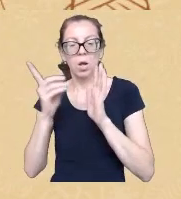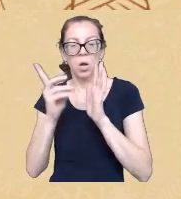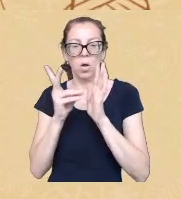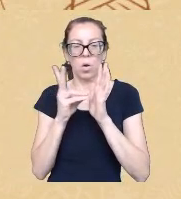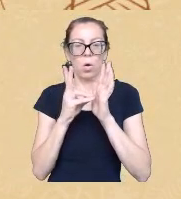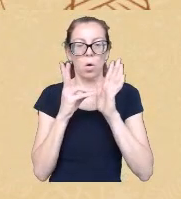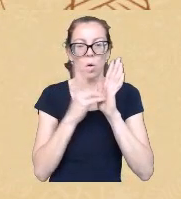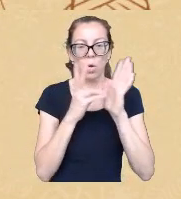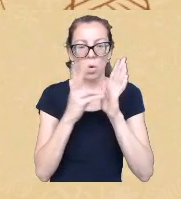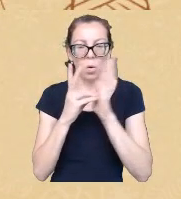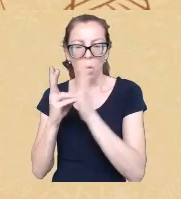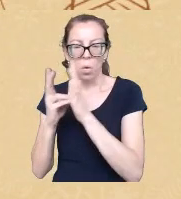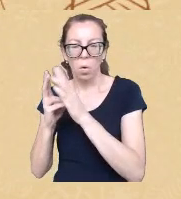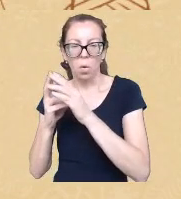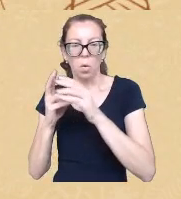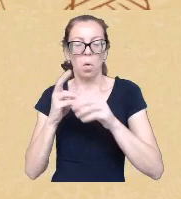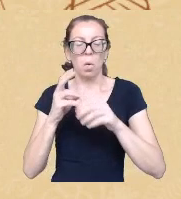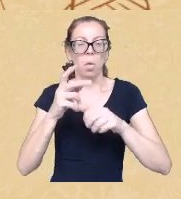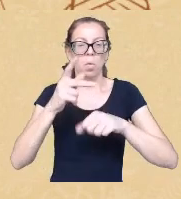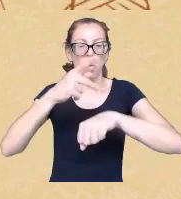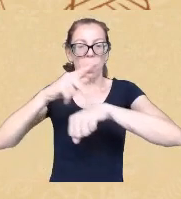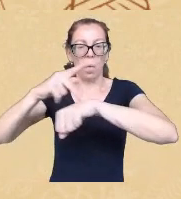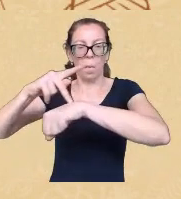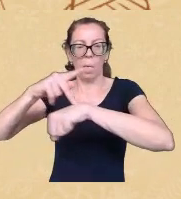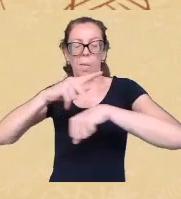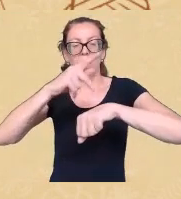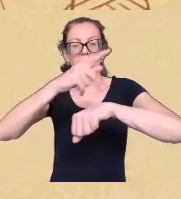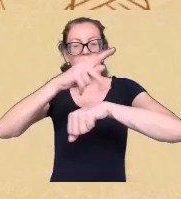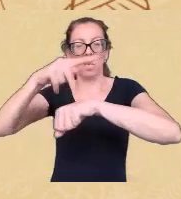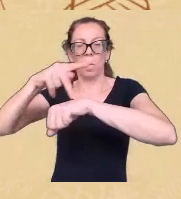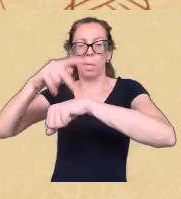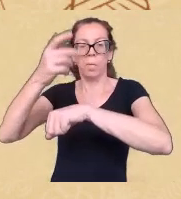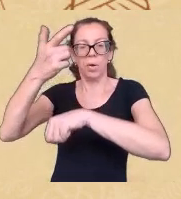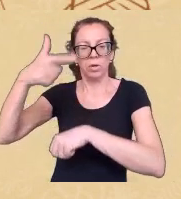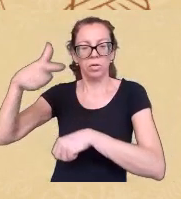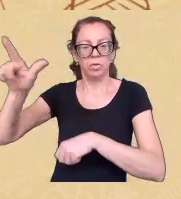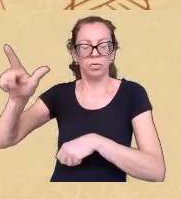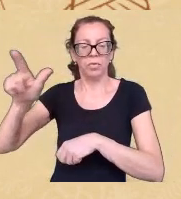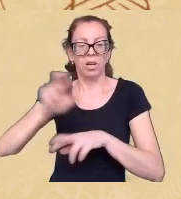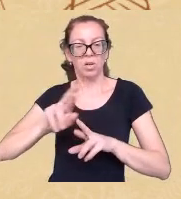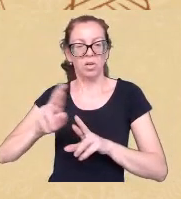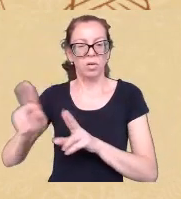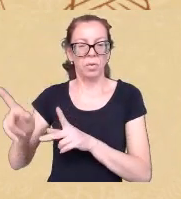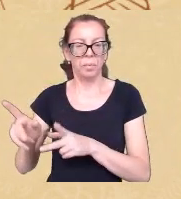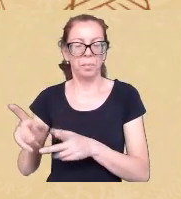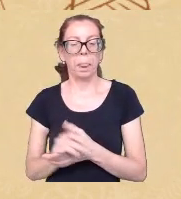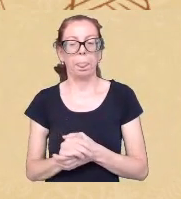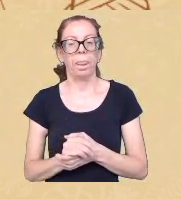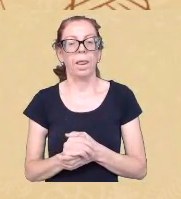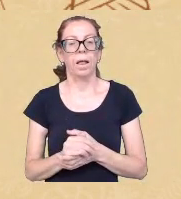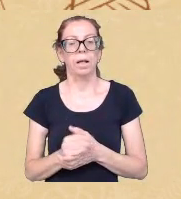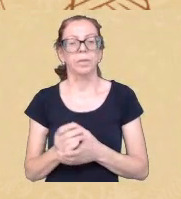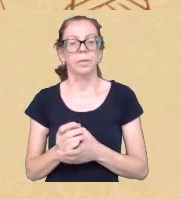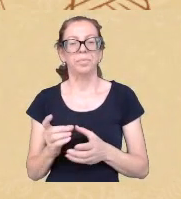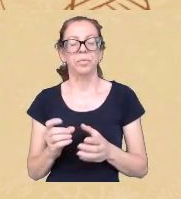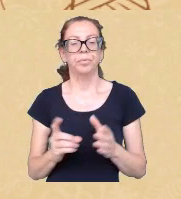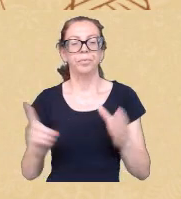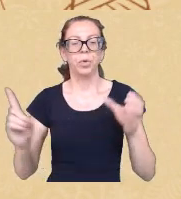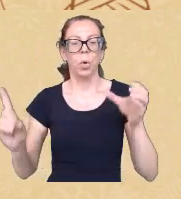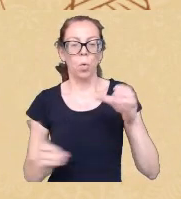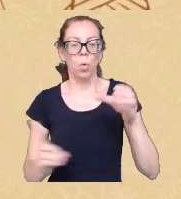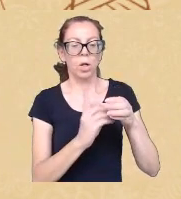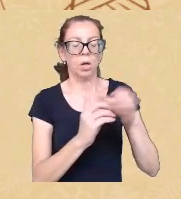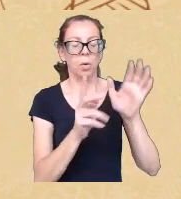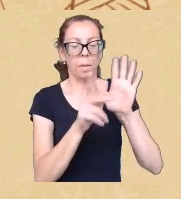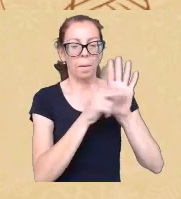estrangeiros do seu próprio lugar e como estrangeiro do seu próprio lugar nós não somos